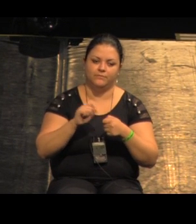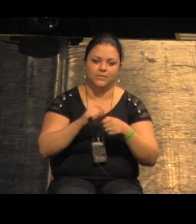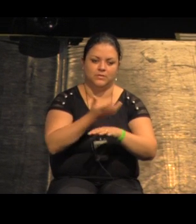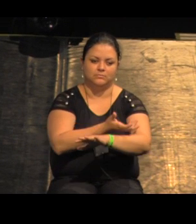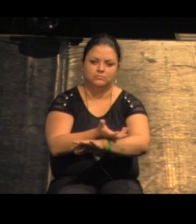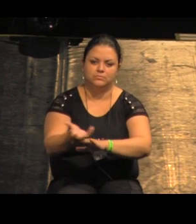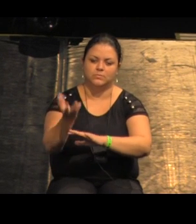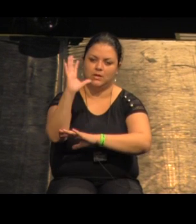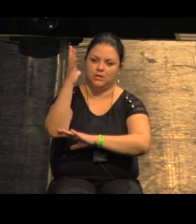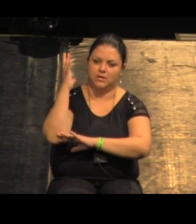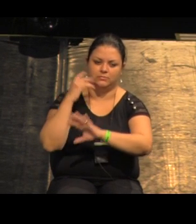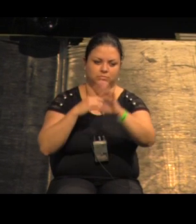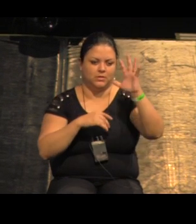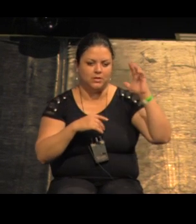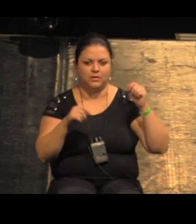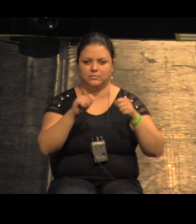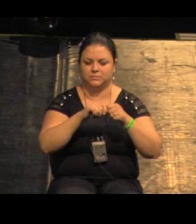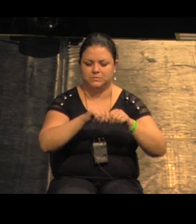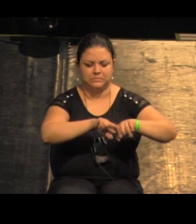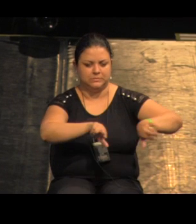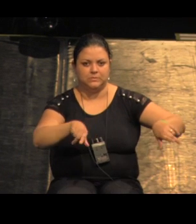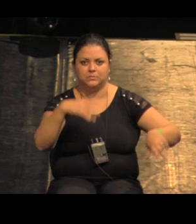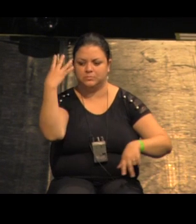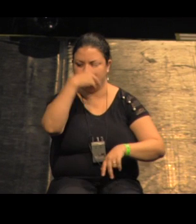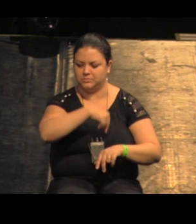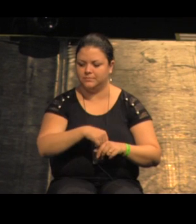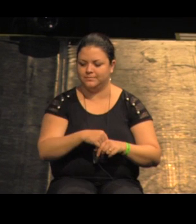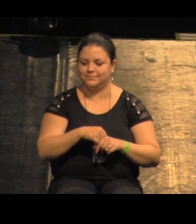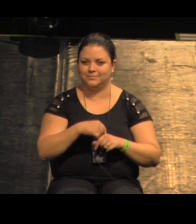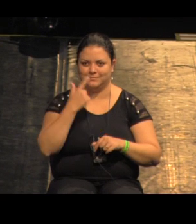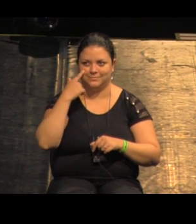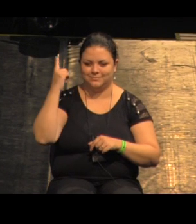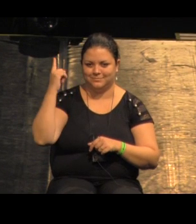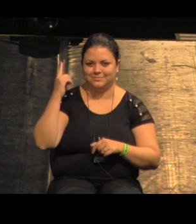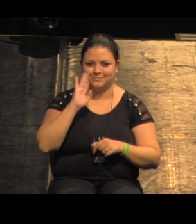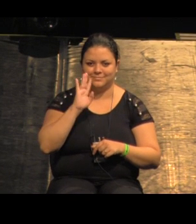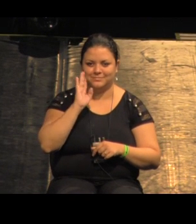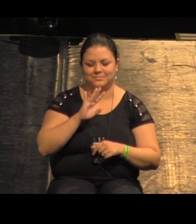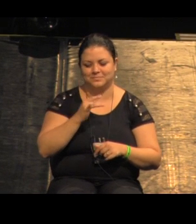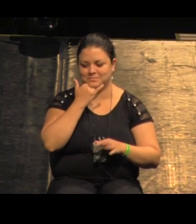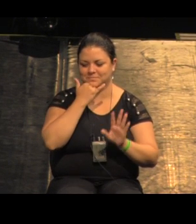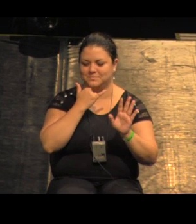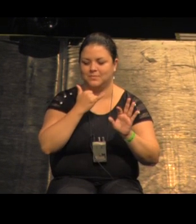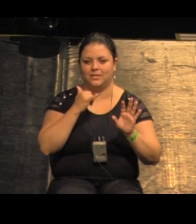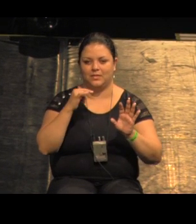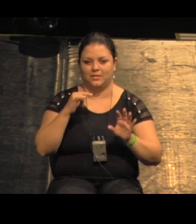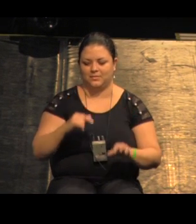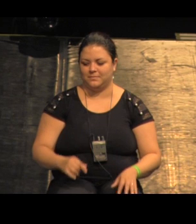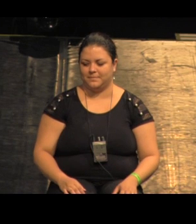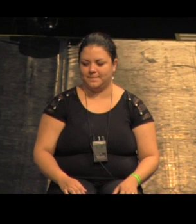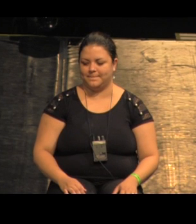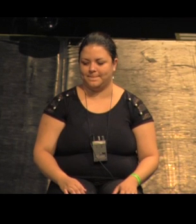transformação do ponto de vista isso aqui é legal né do ponto de vista do cheio e vazio